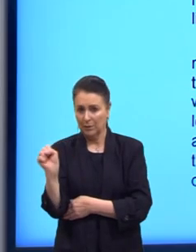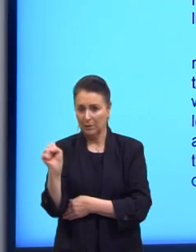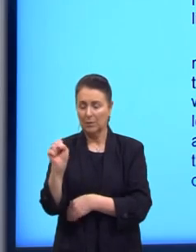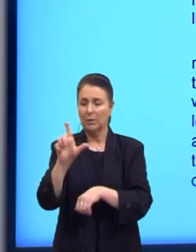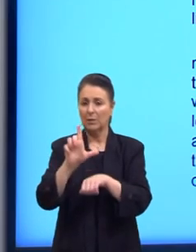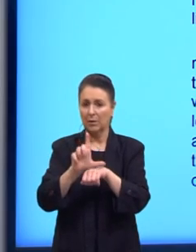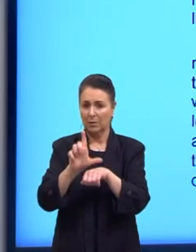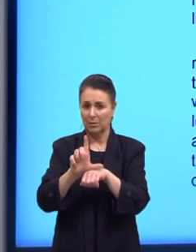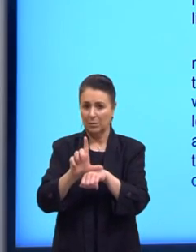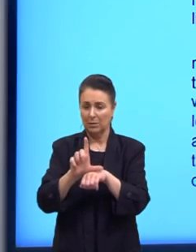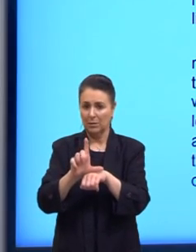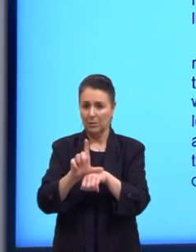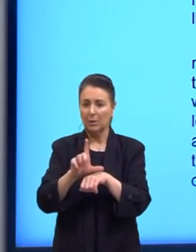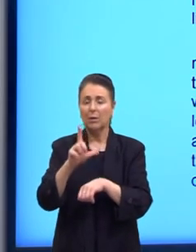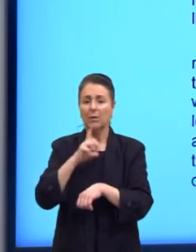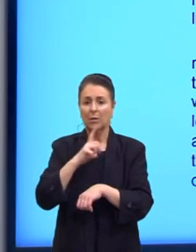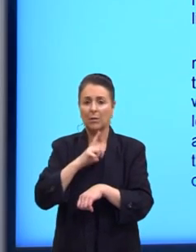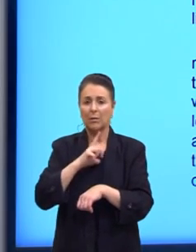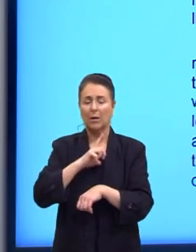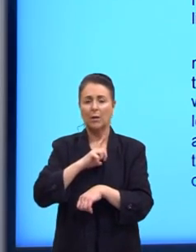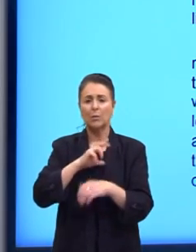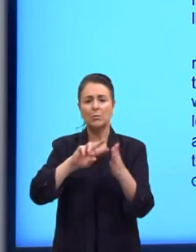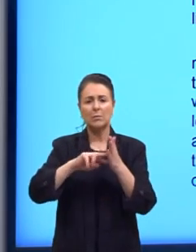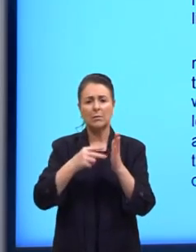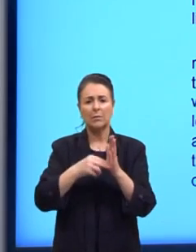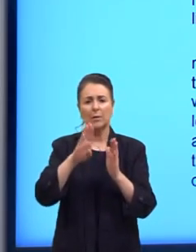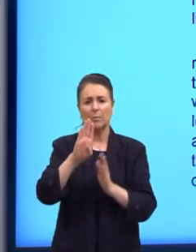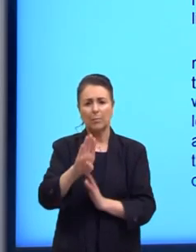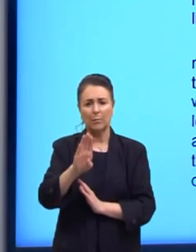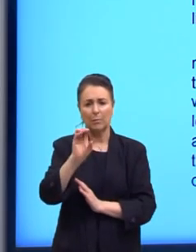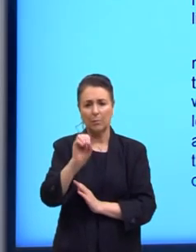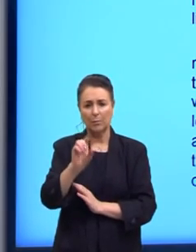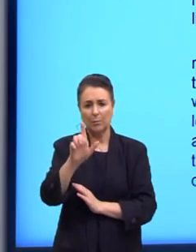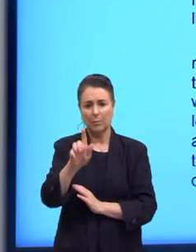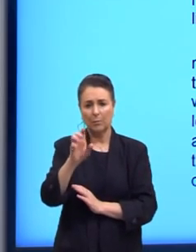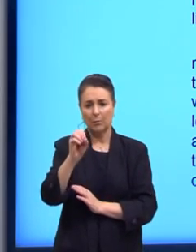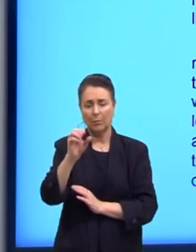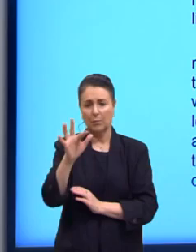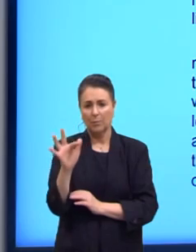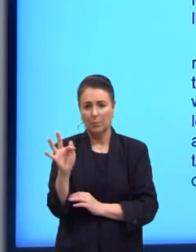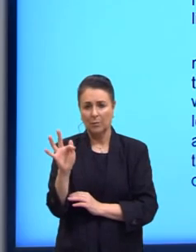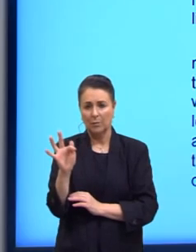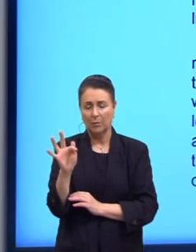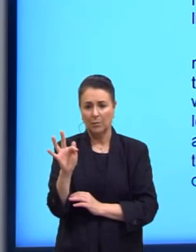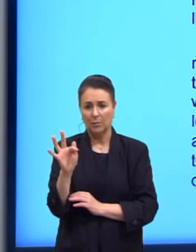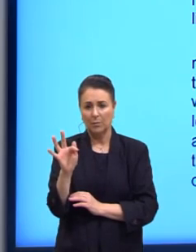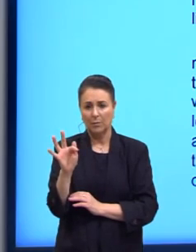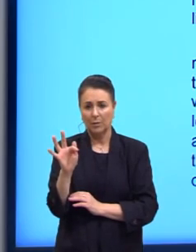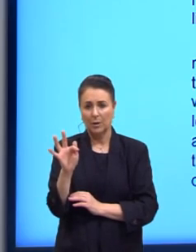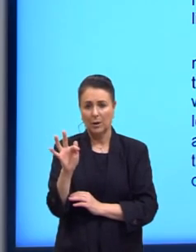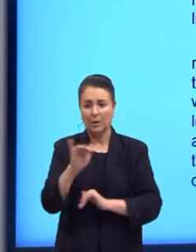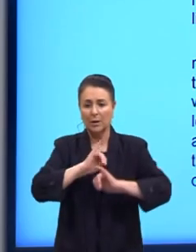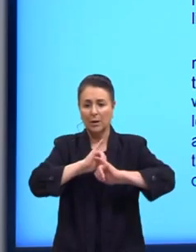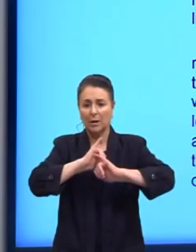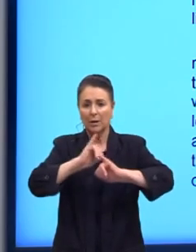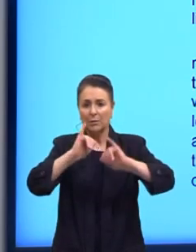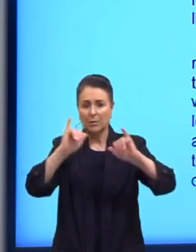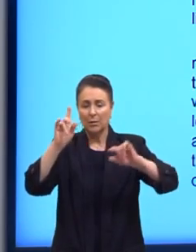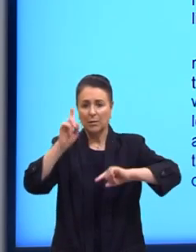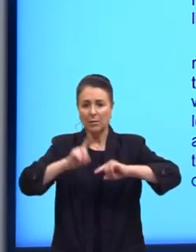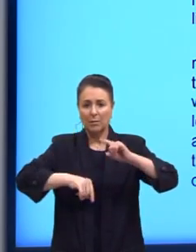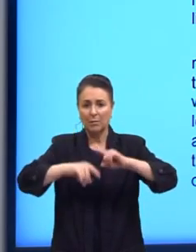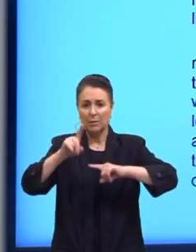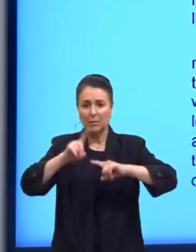loja. Então, o que seria o bogoff? Aqui no primeiro parágrafo a gente já identifica. Ele anuncia mercadorias em promoção.